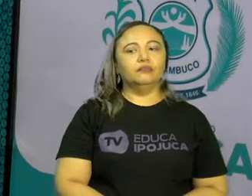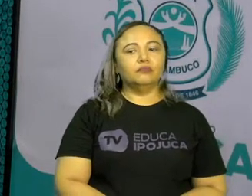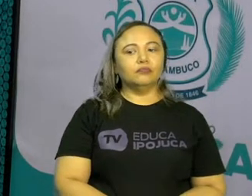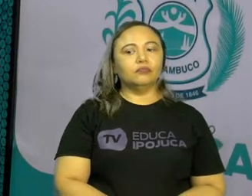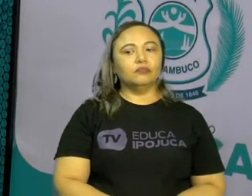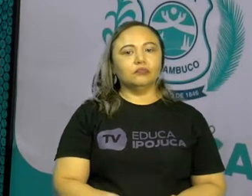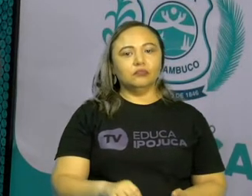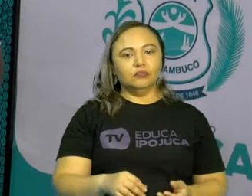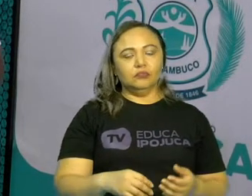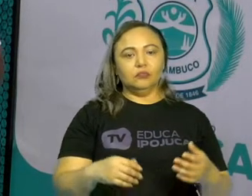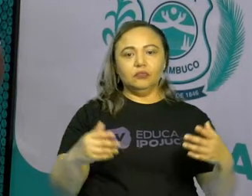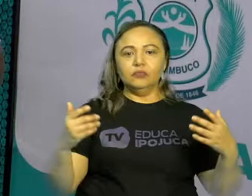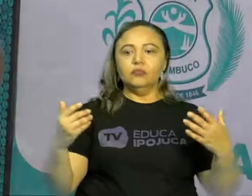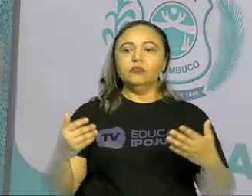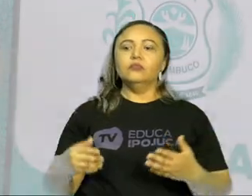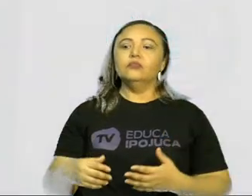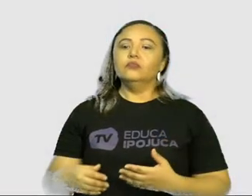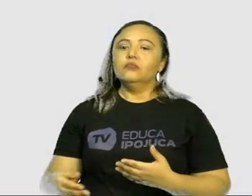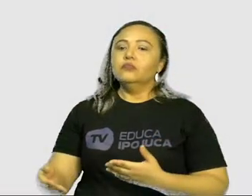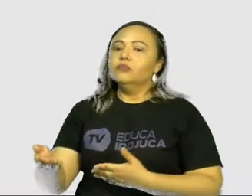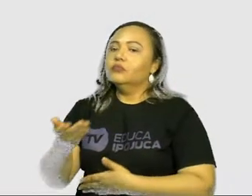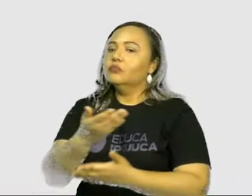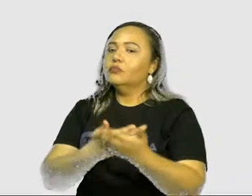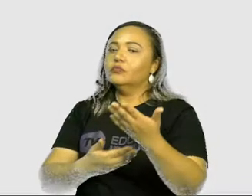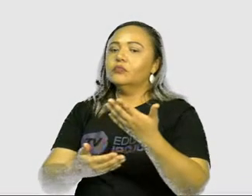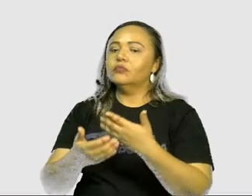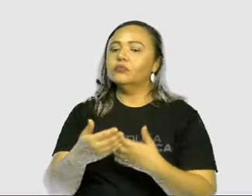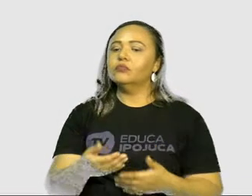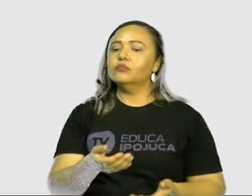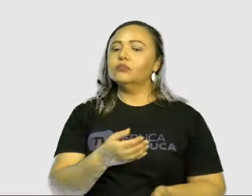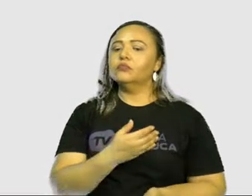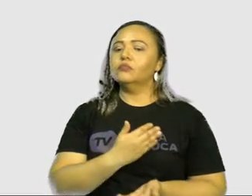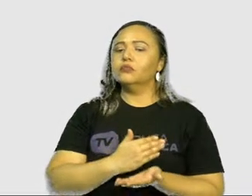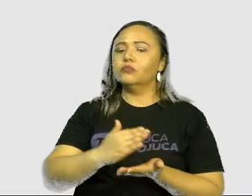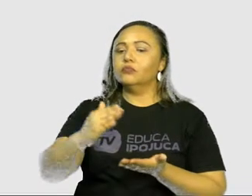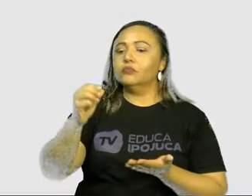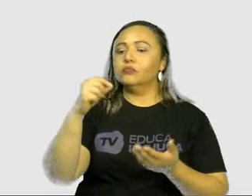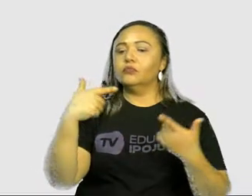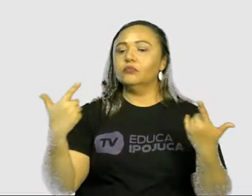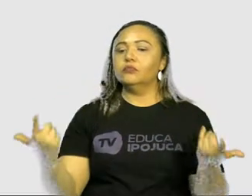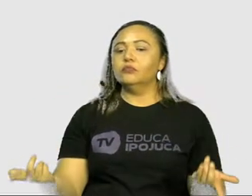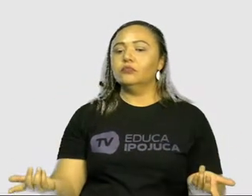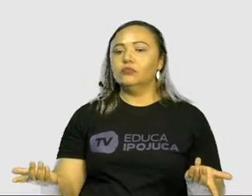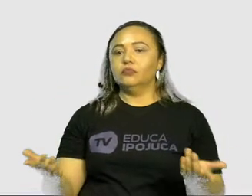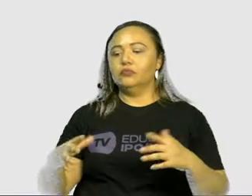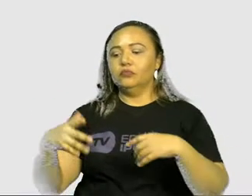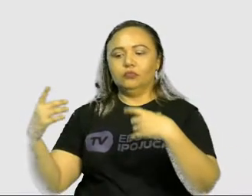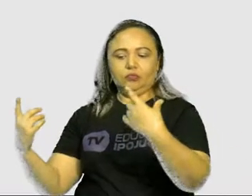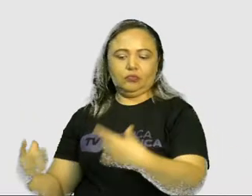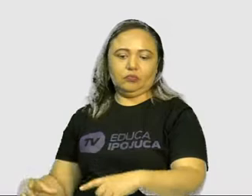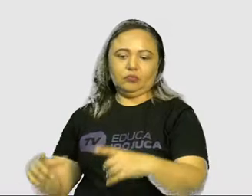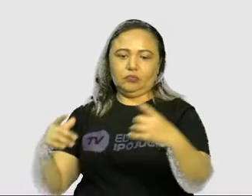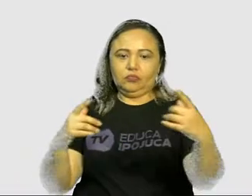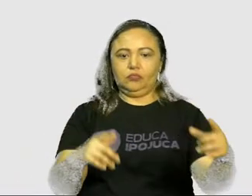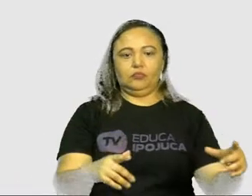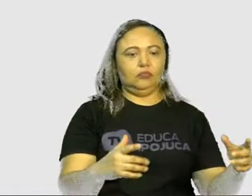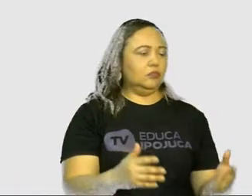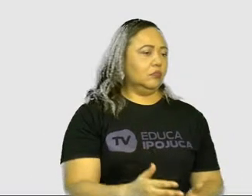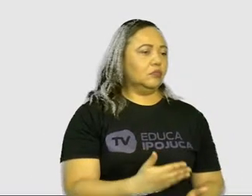Onde ocorre a relação de convivência? Em todos os espaços onde o ser